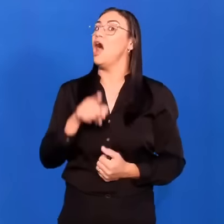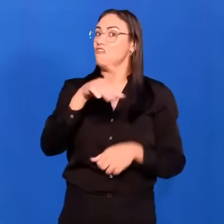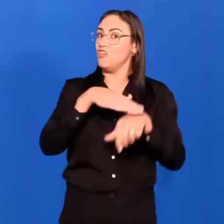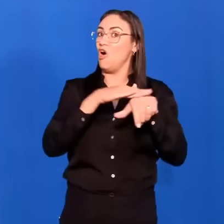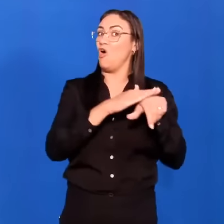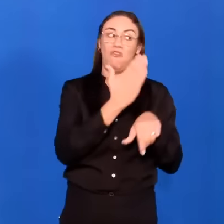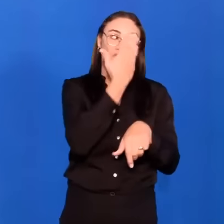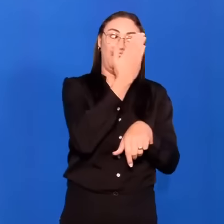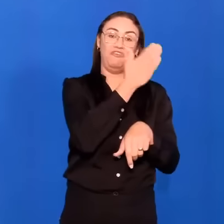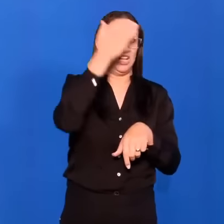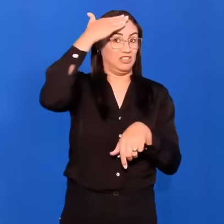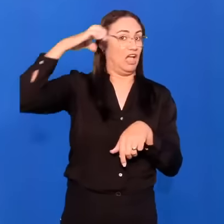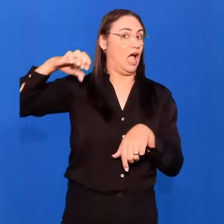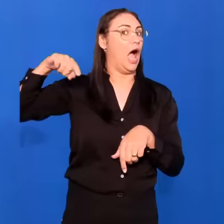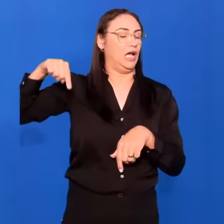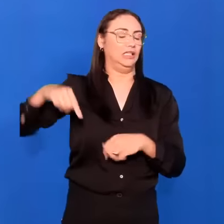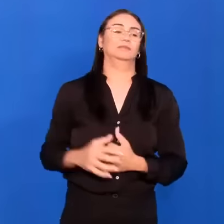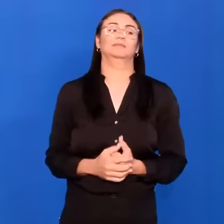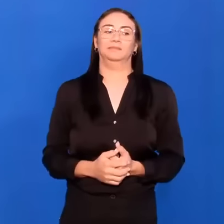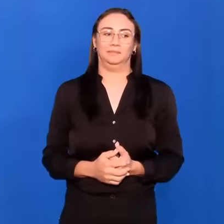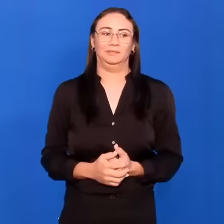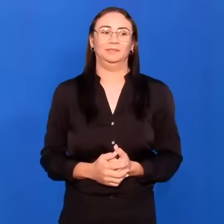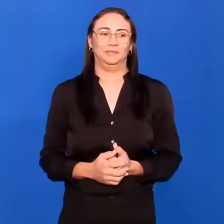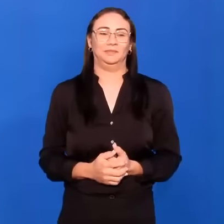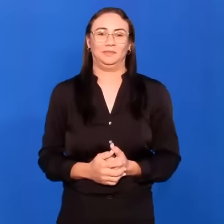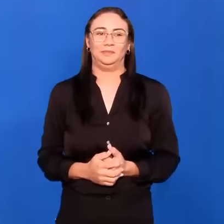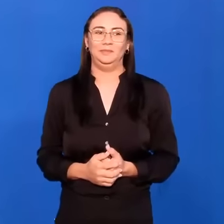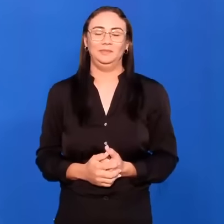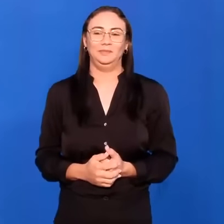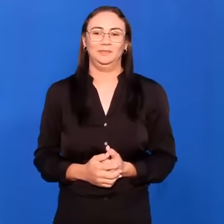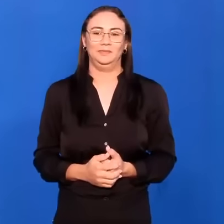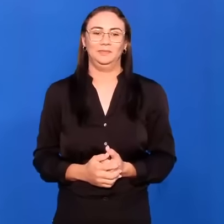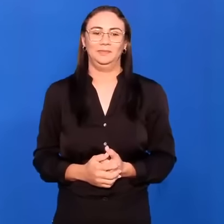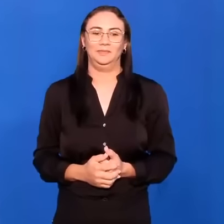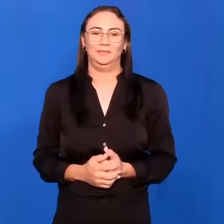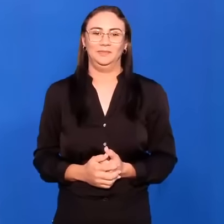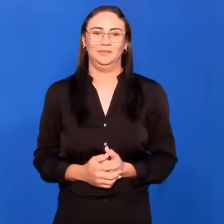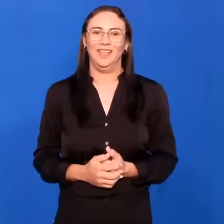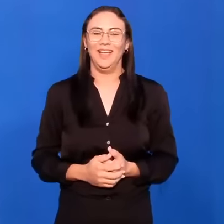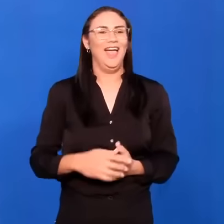Verso 6. Eu nem estava lembrando, eu falei, foi lá no relógio.